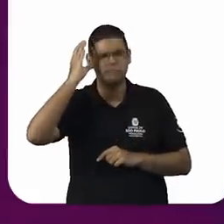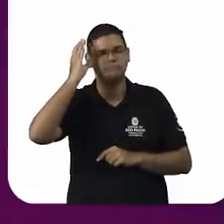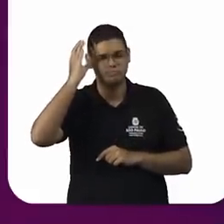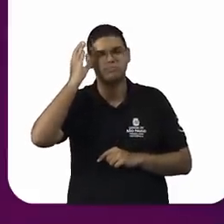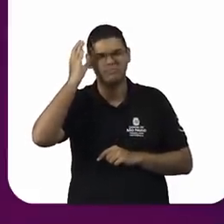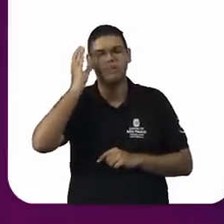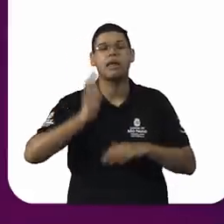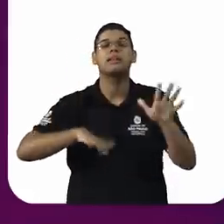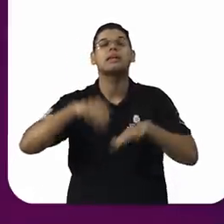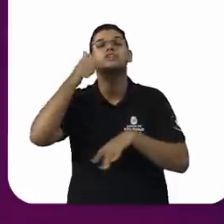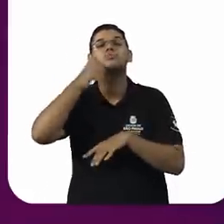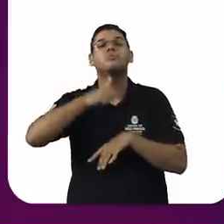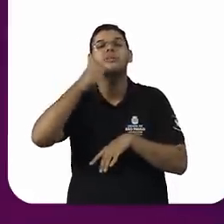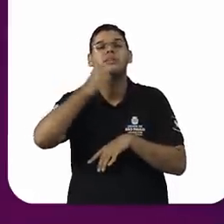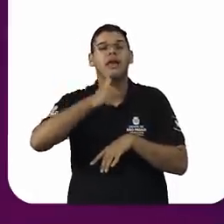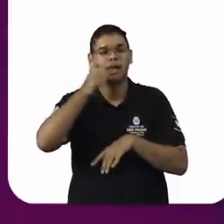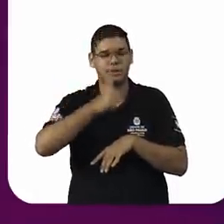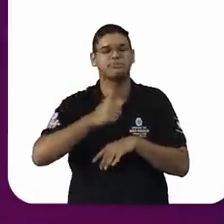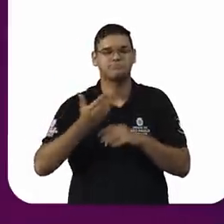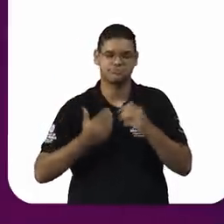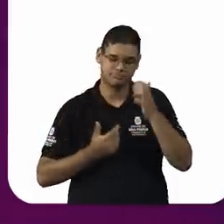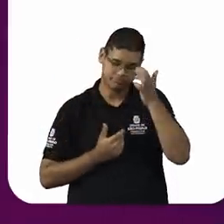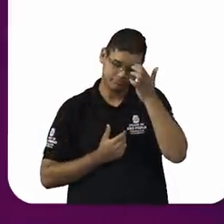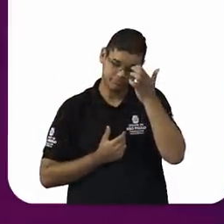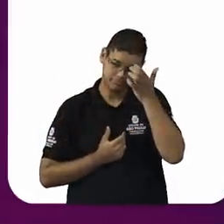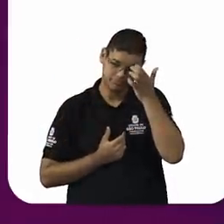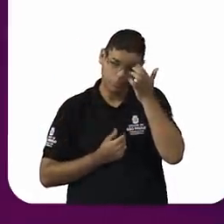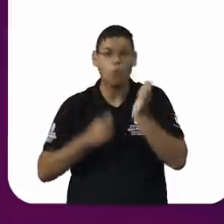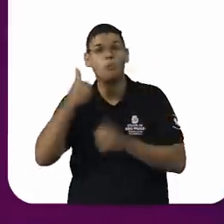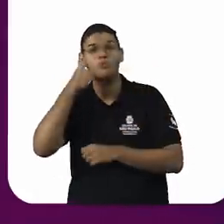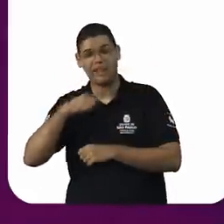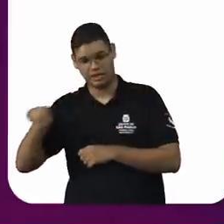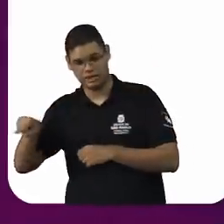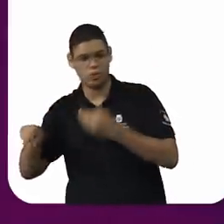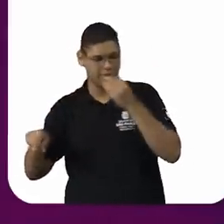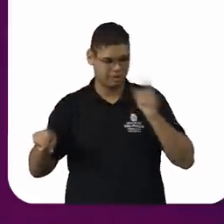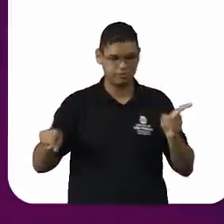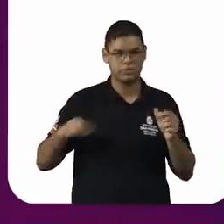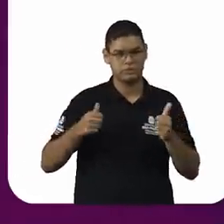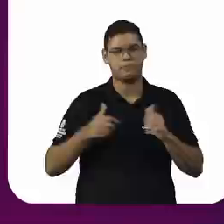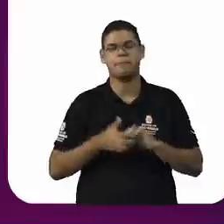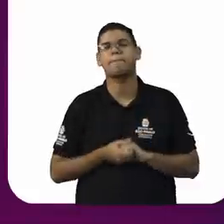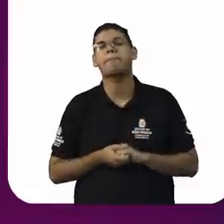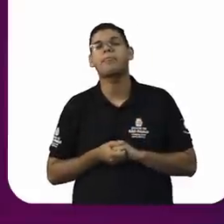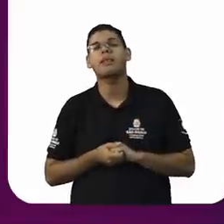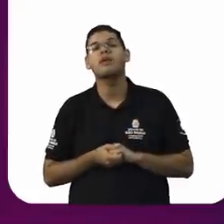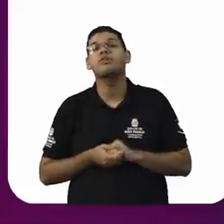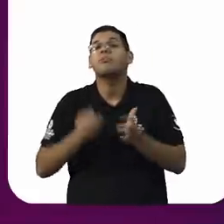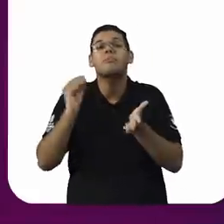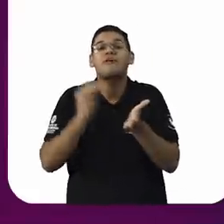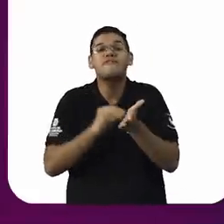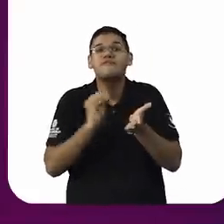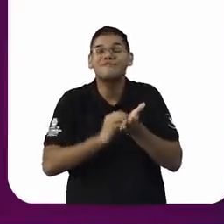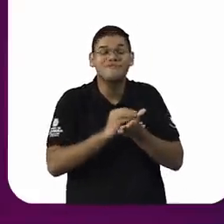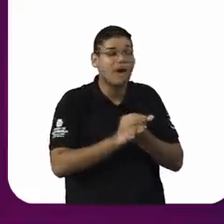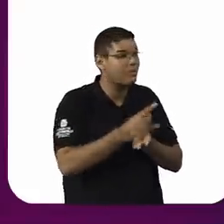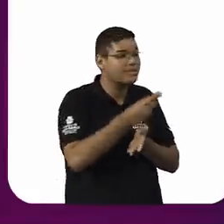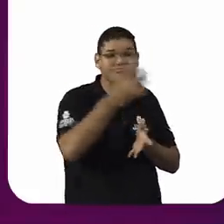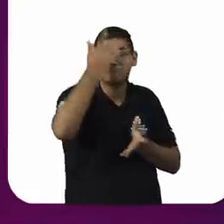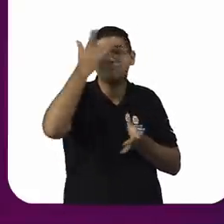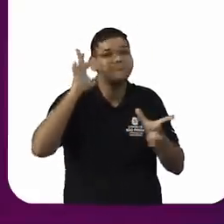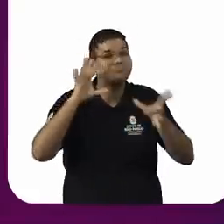temática, quanto uma grave falta de noção também. Porque você